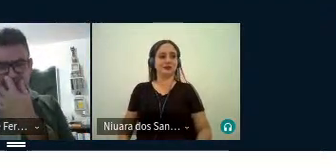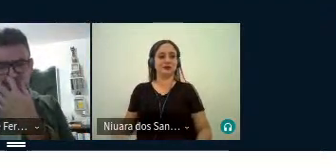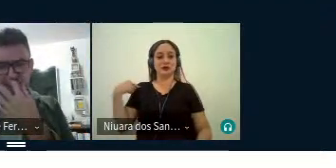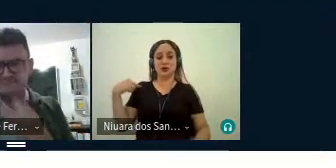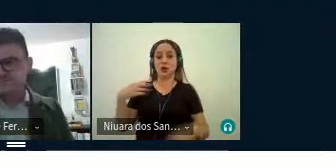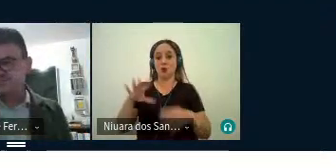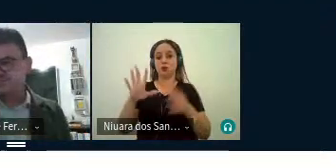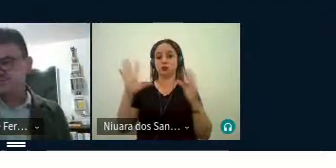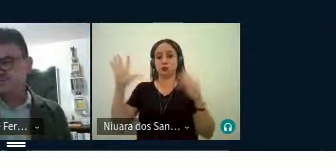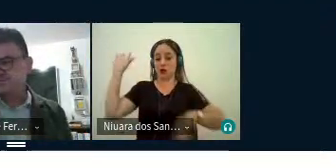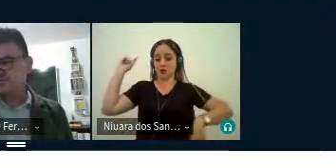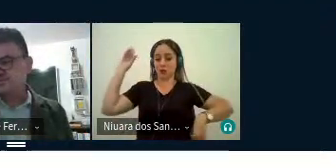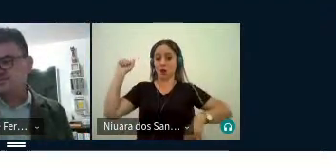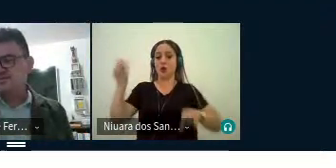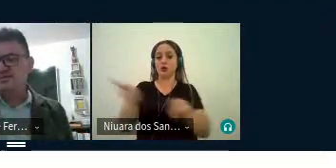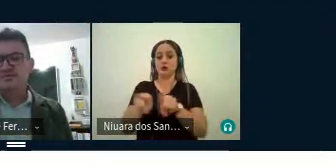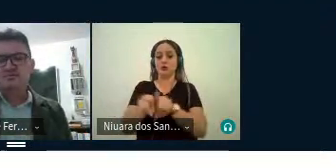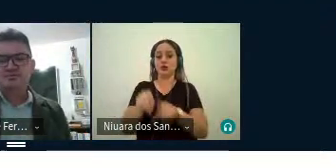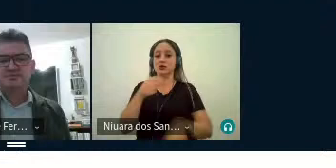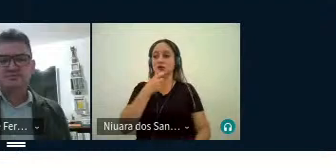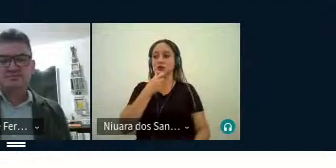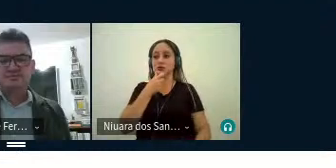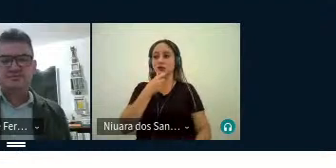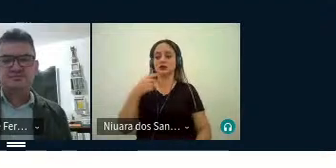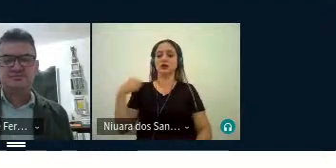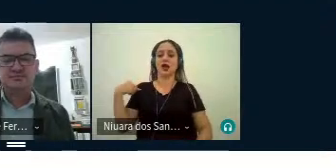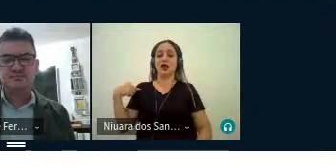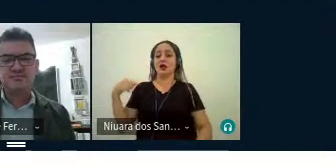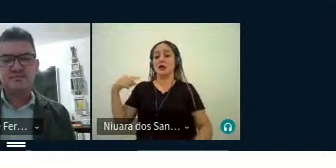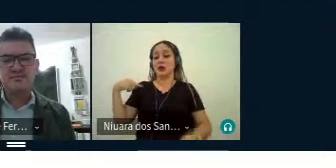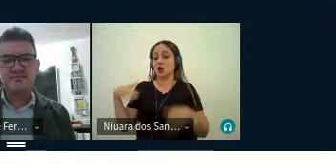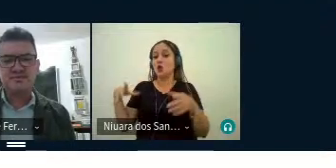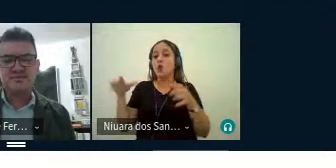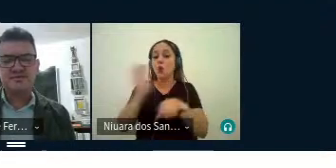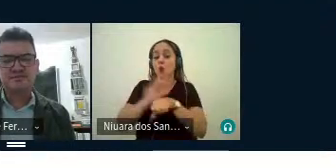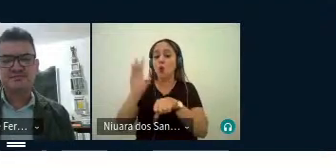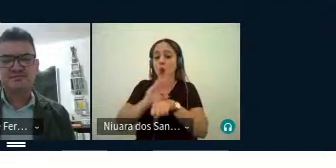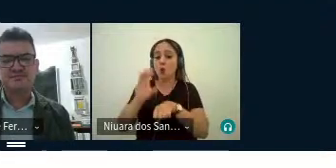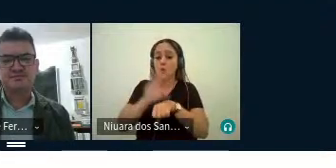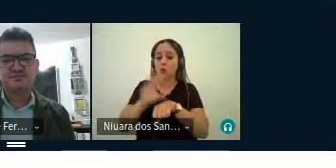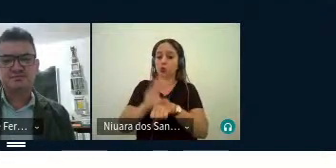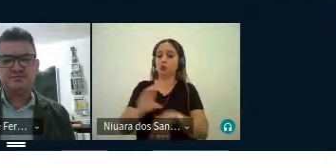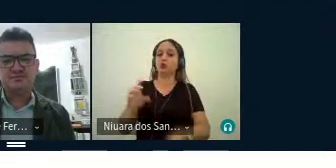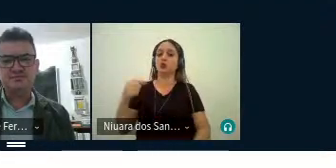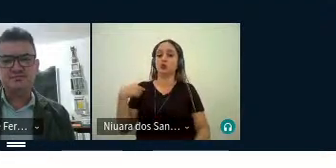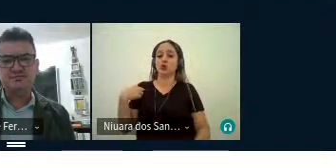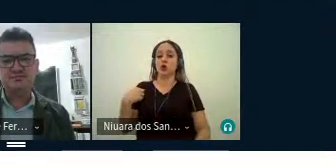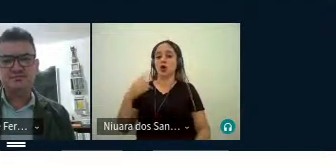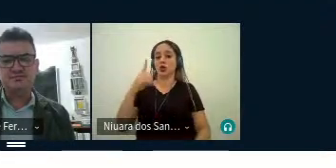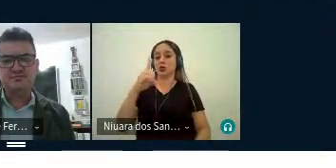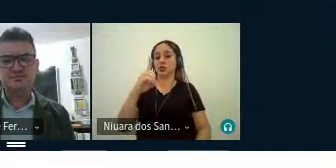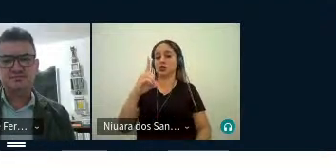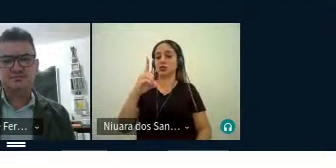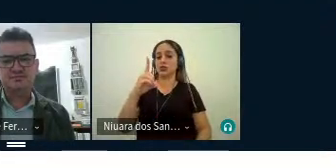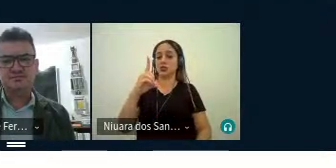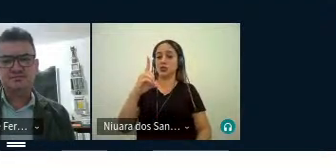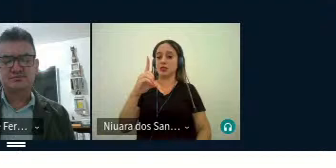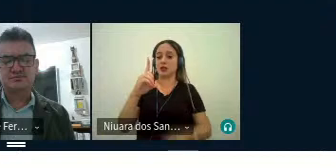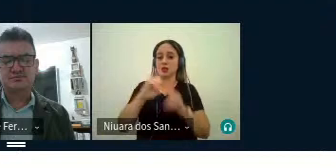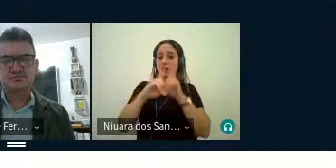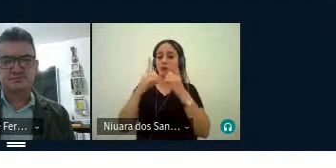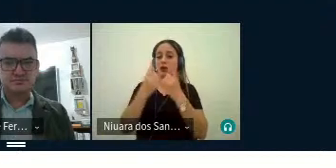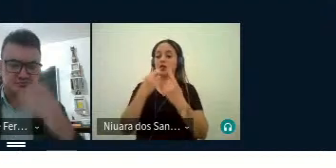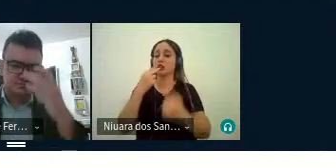espanhol e do inglês. E virou os cursos oferecidos pelo DALE, pelo Departamento de Línguas Estrangeiras da Amazônia, abrindo